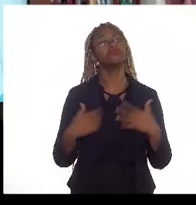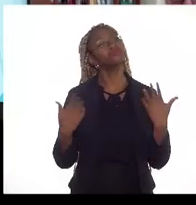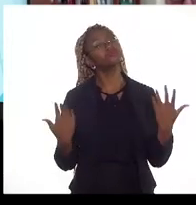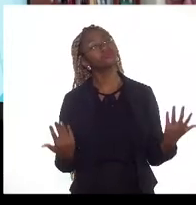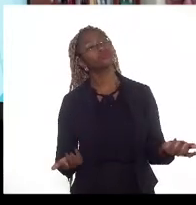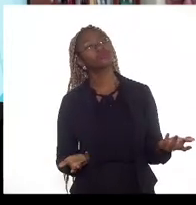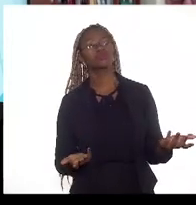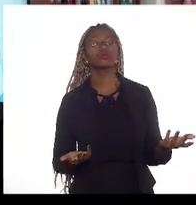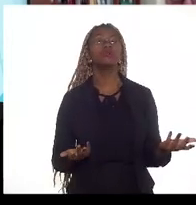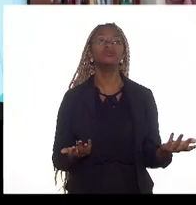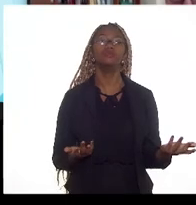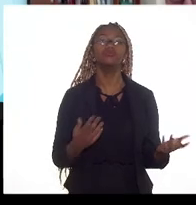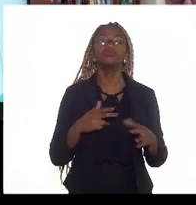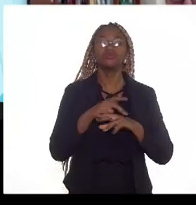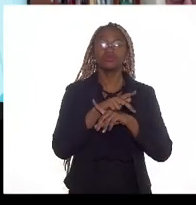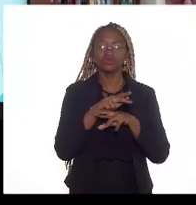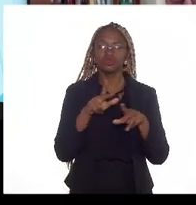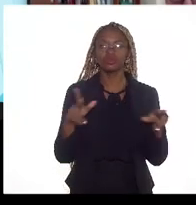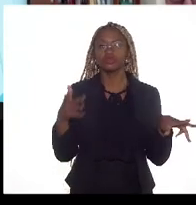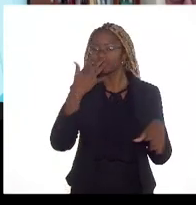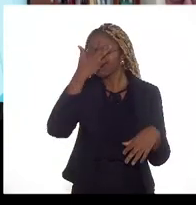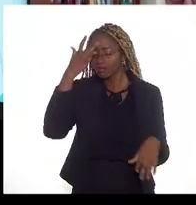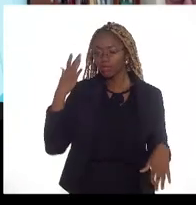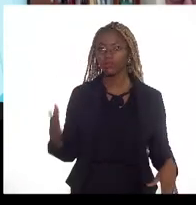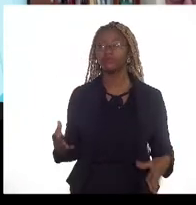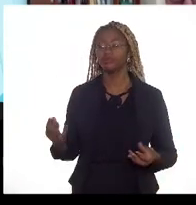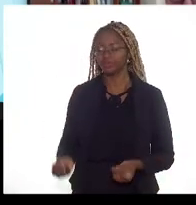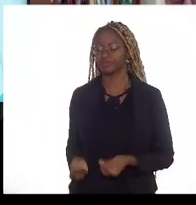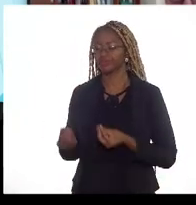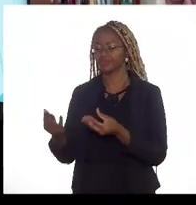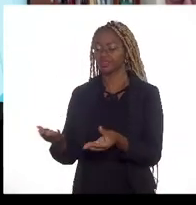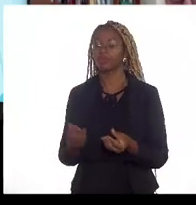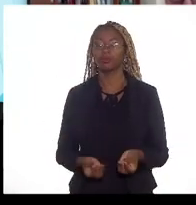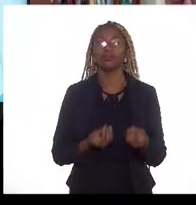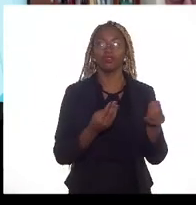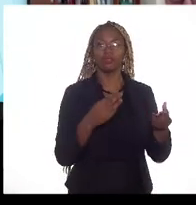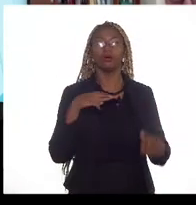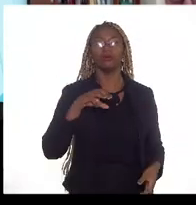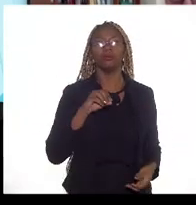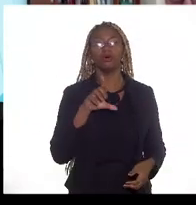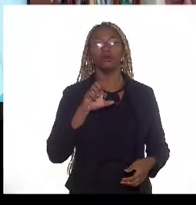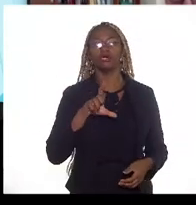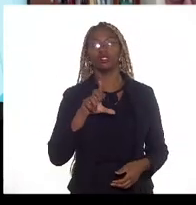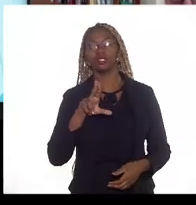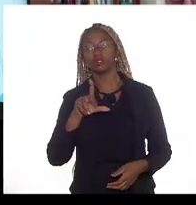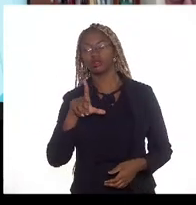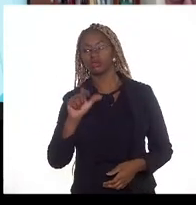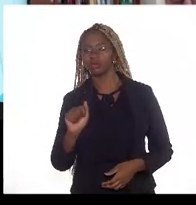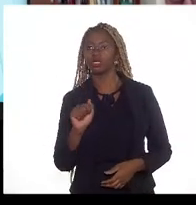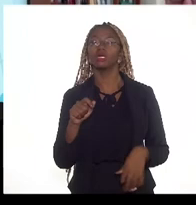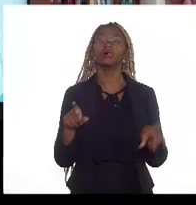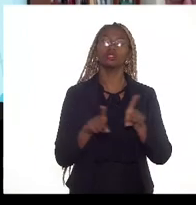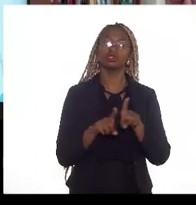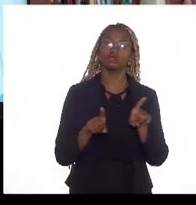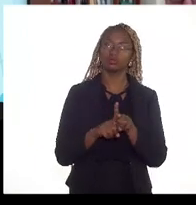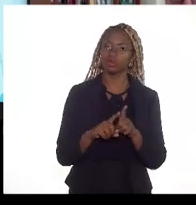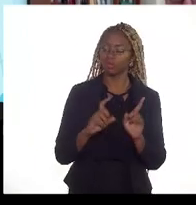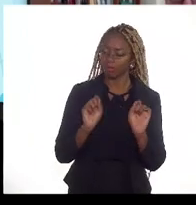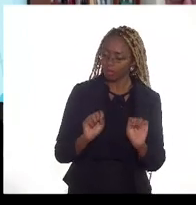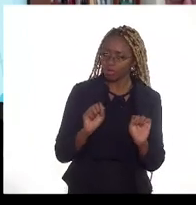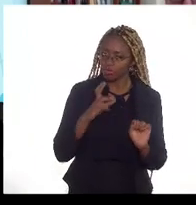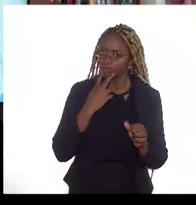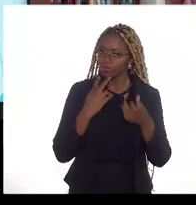diversos players fornecedores de molécula onde aí se incluem os